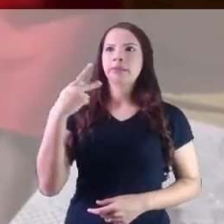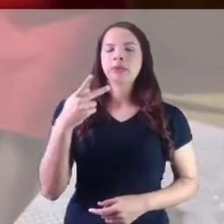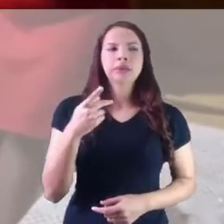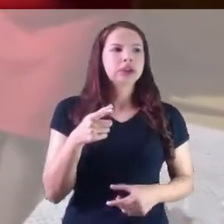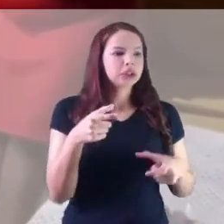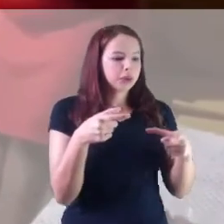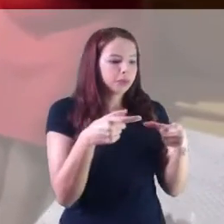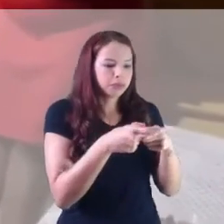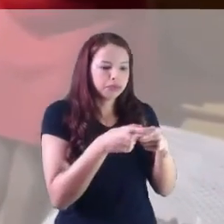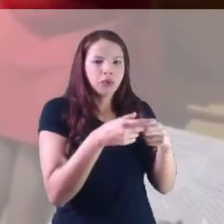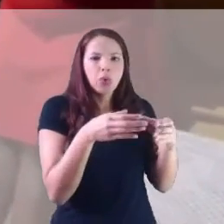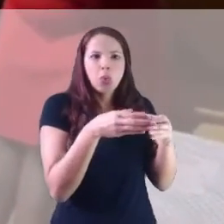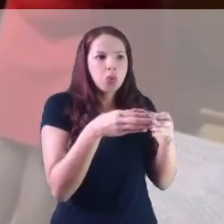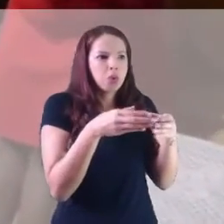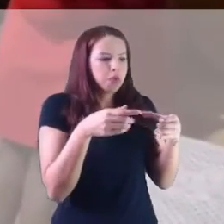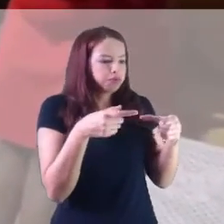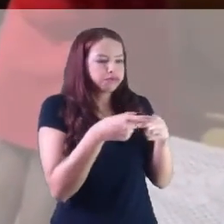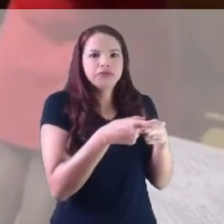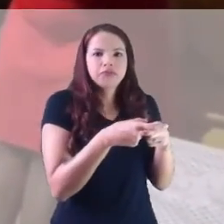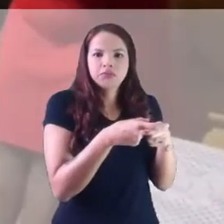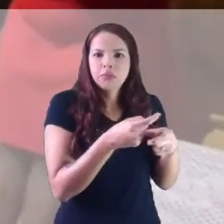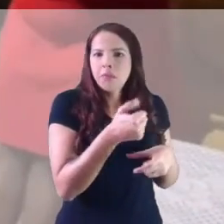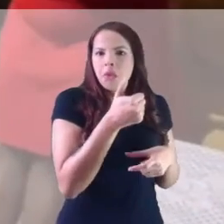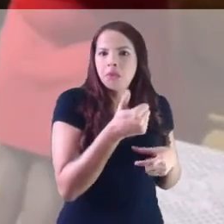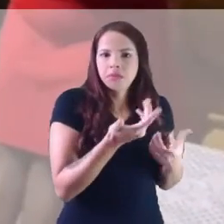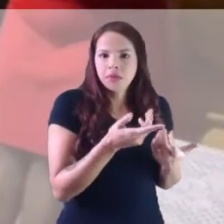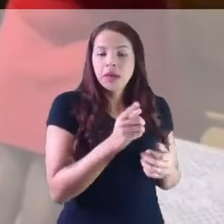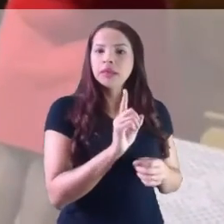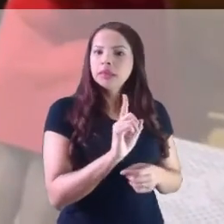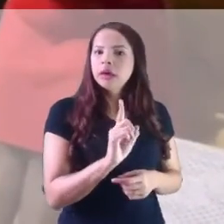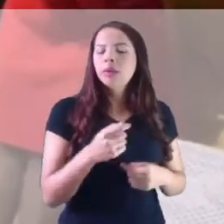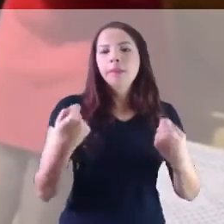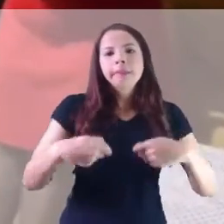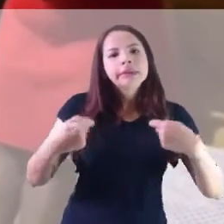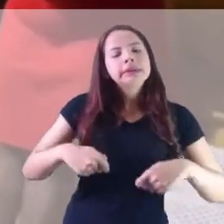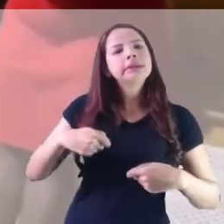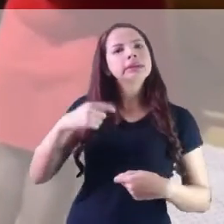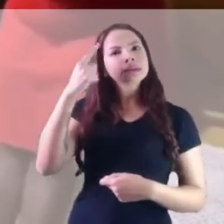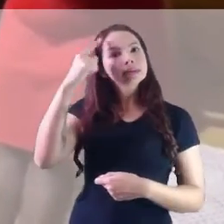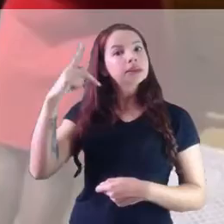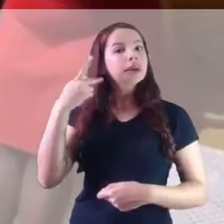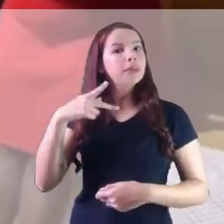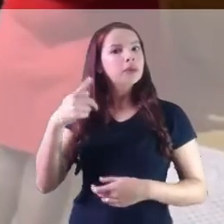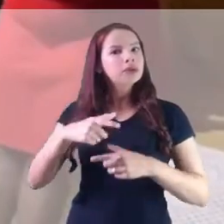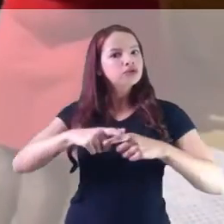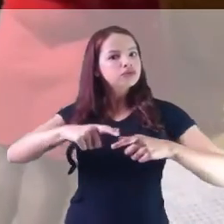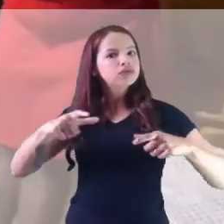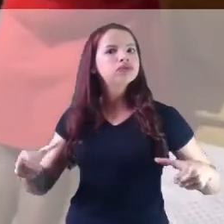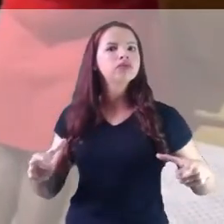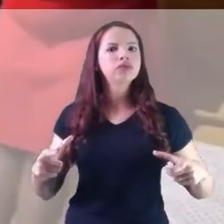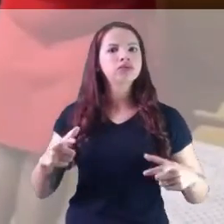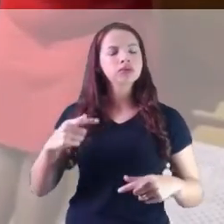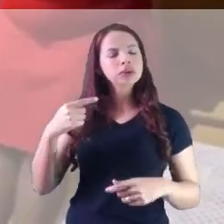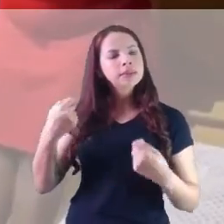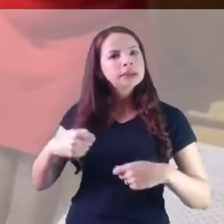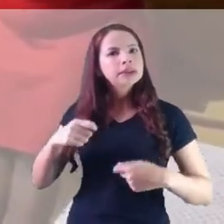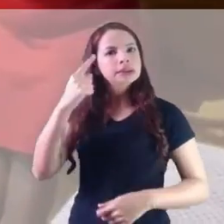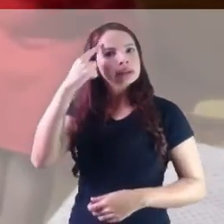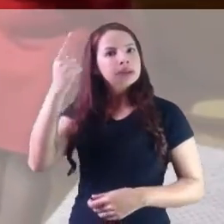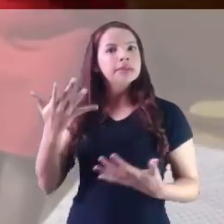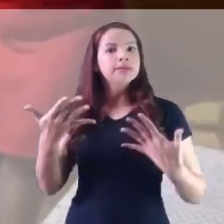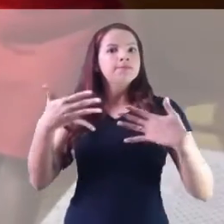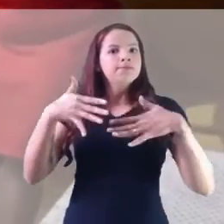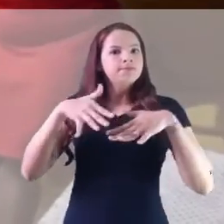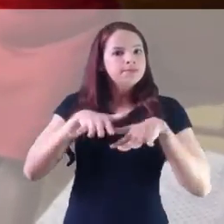Não se pode pensar em política desse país numa caixinha, numa coisa pequena, né? Tem que pensar nas políticas macro, na